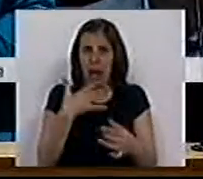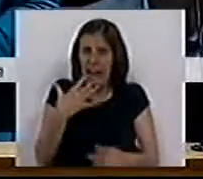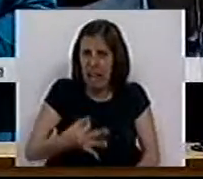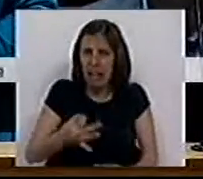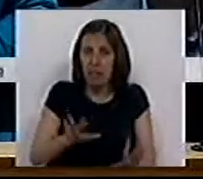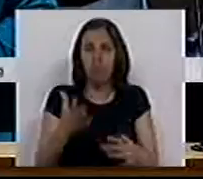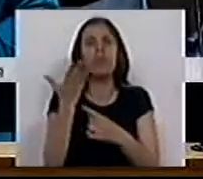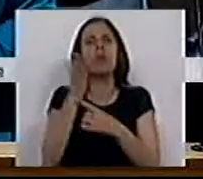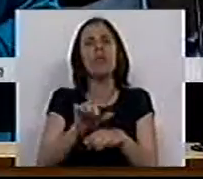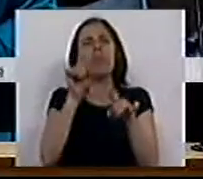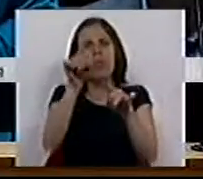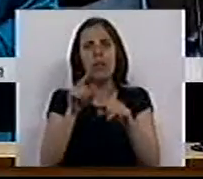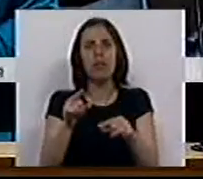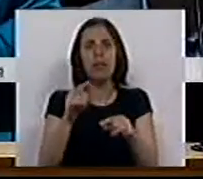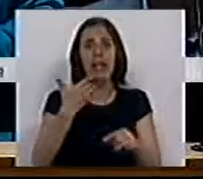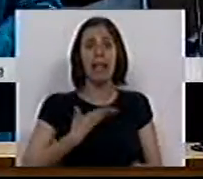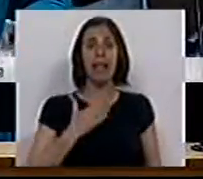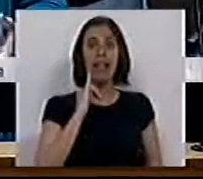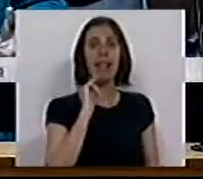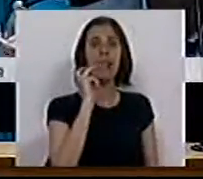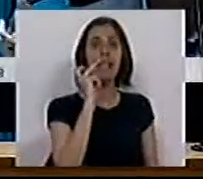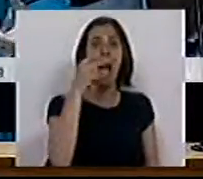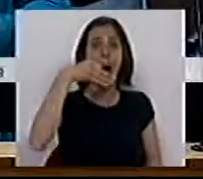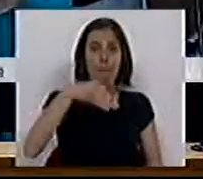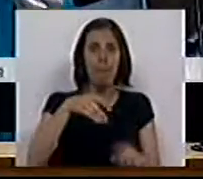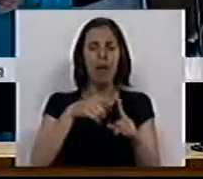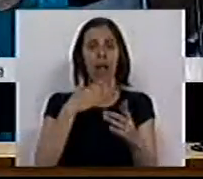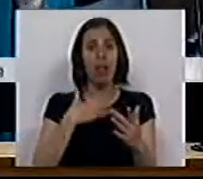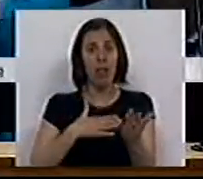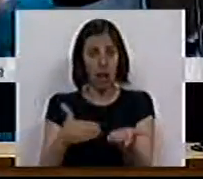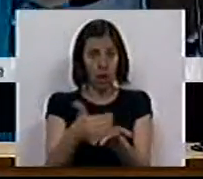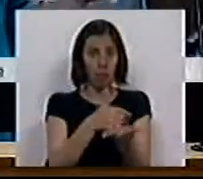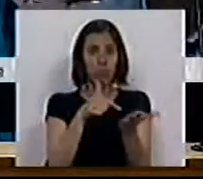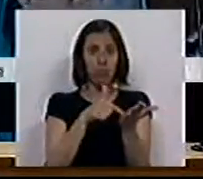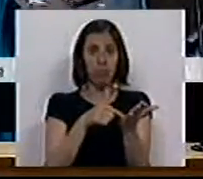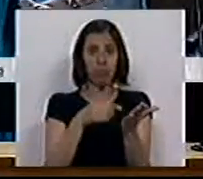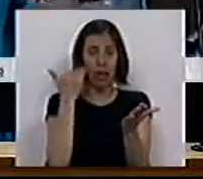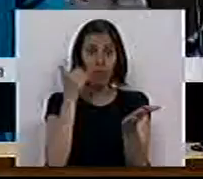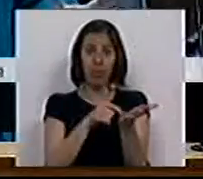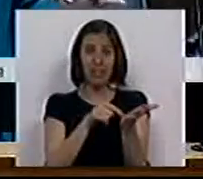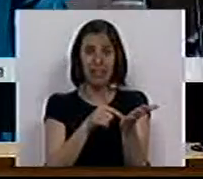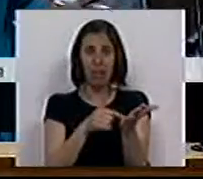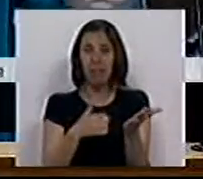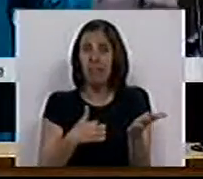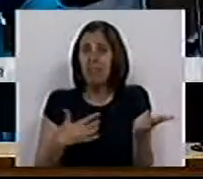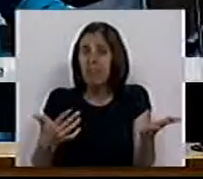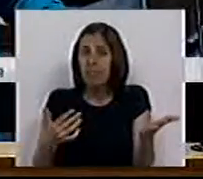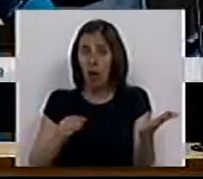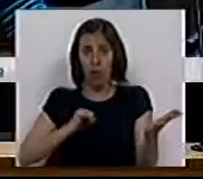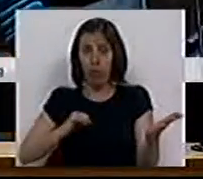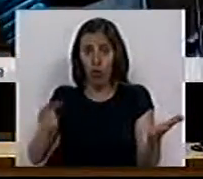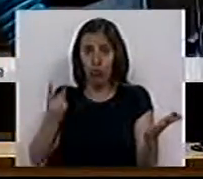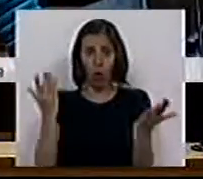credíveis assim, porque, por exemplo, relativamente aos de APA, Sra. Ministra, deu aqui uns dados que não são os